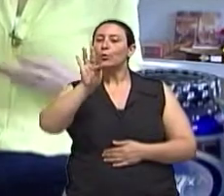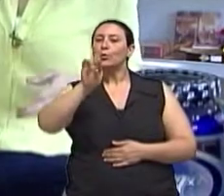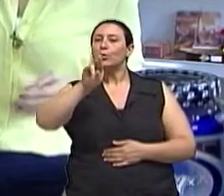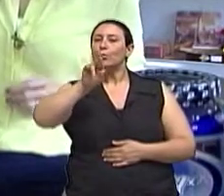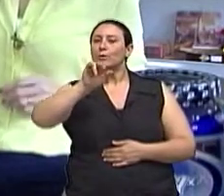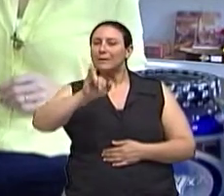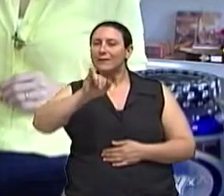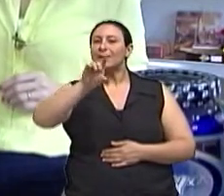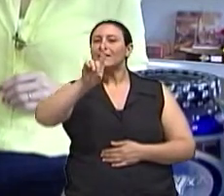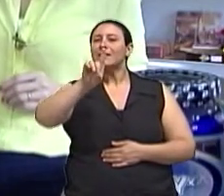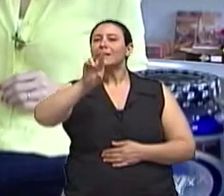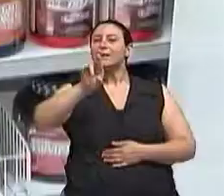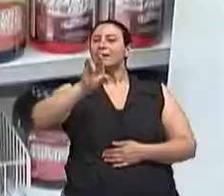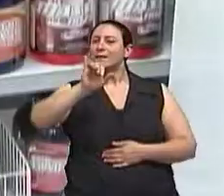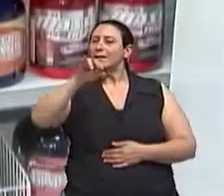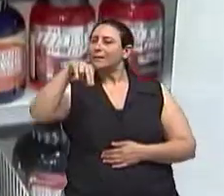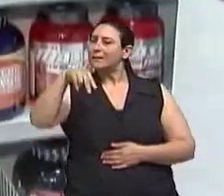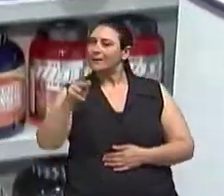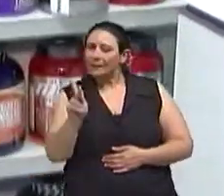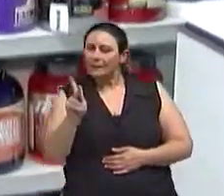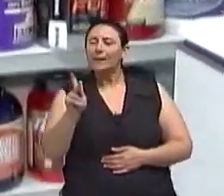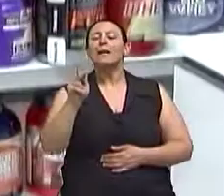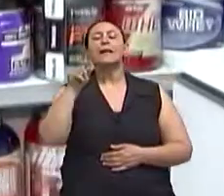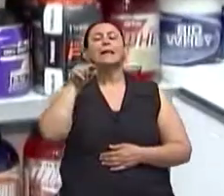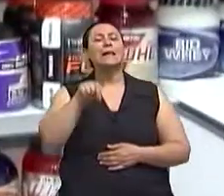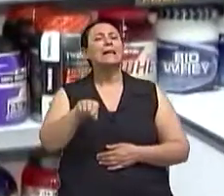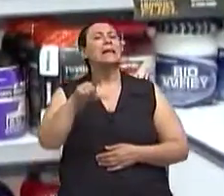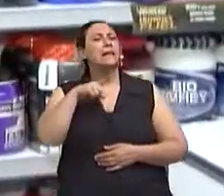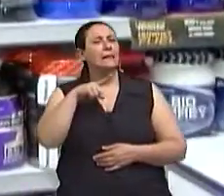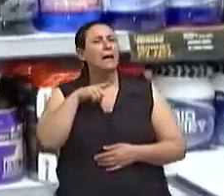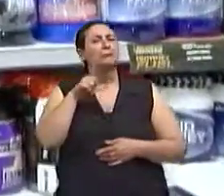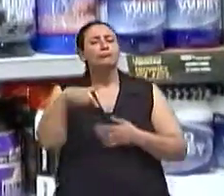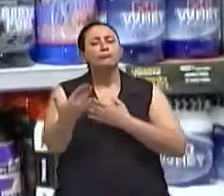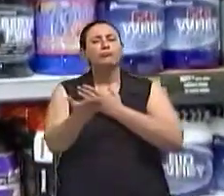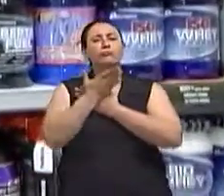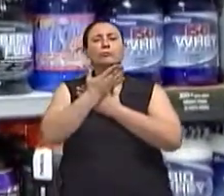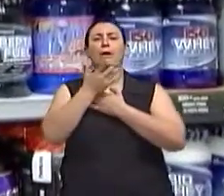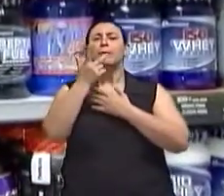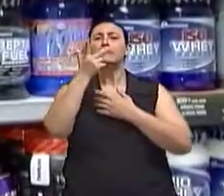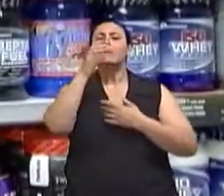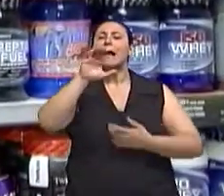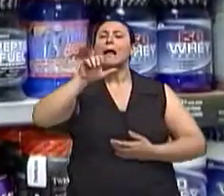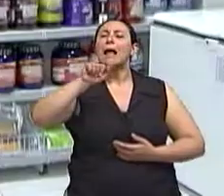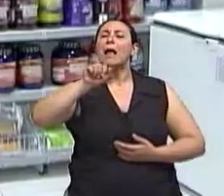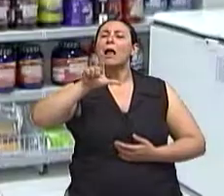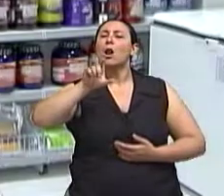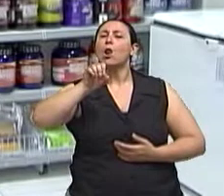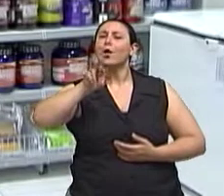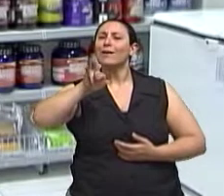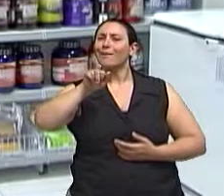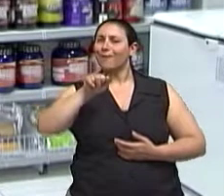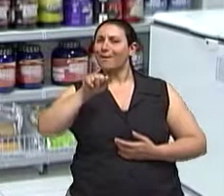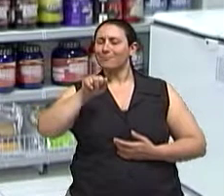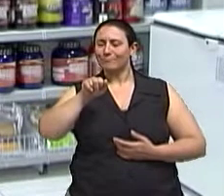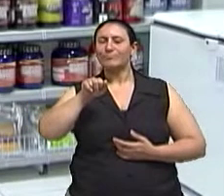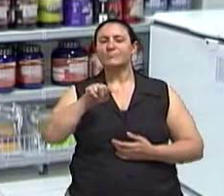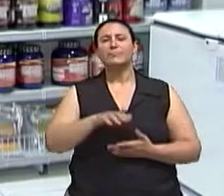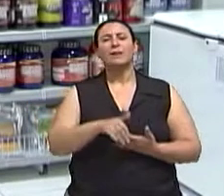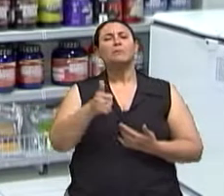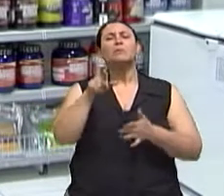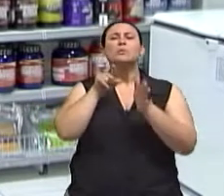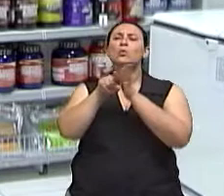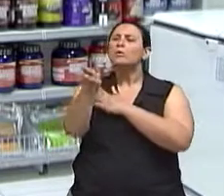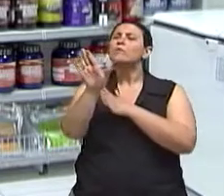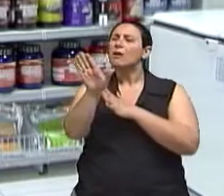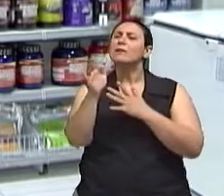suplemento hipercalórico. E esse boom nas academias do whey protein, como é que se lida com isso?